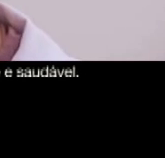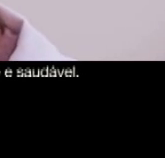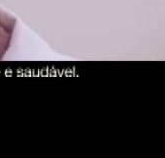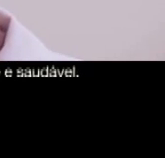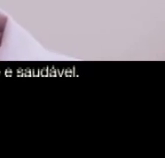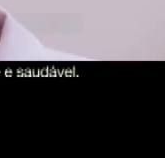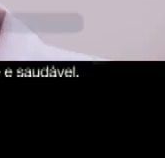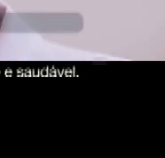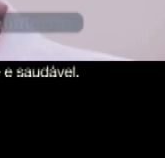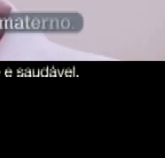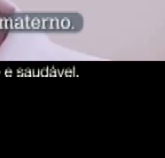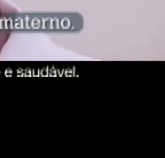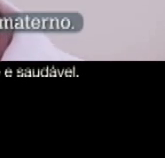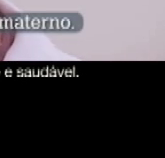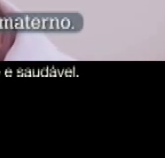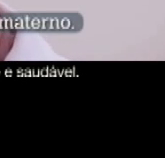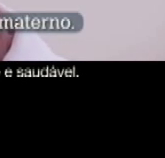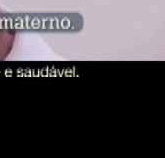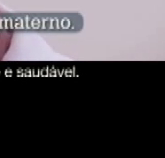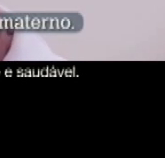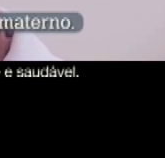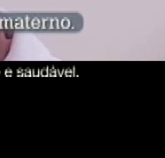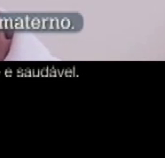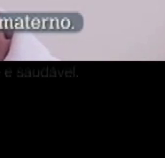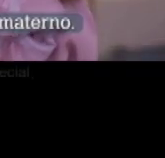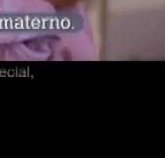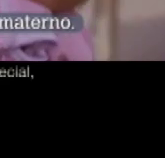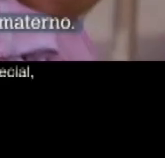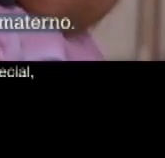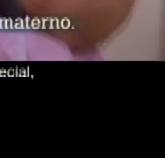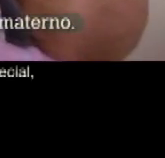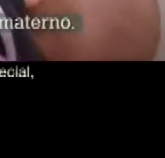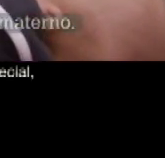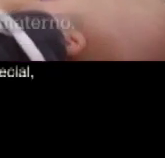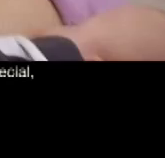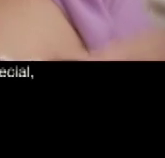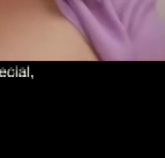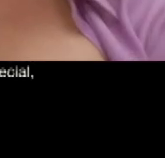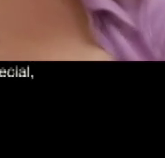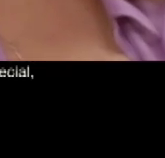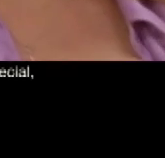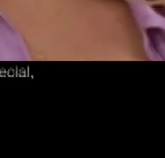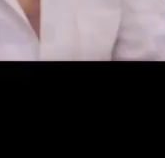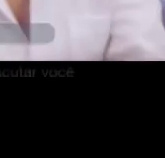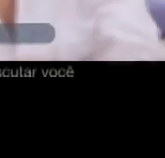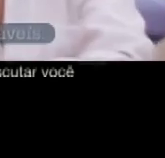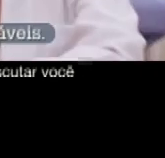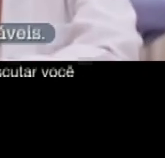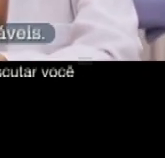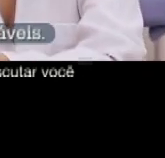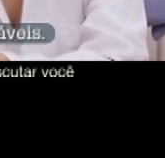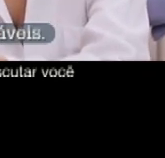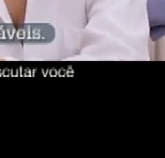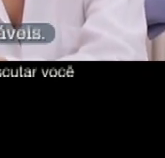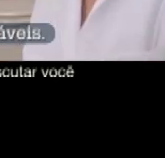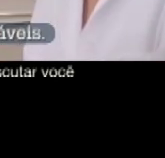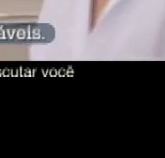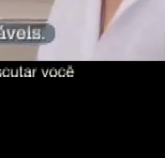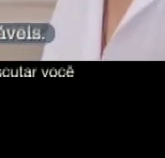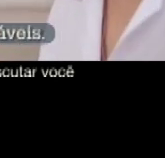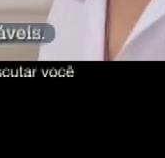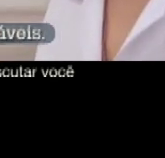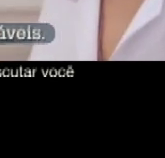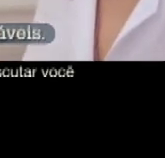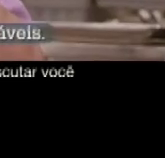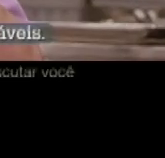O leite materno ajuda a criança a crescer forte e saudável. E para tornar esse momento mais especial, conte com um profissional de saúde